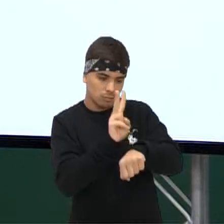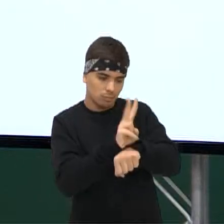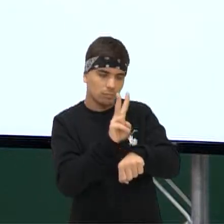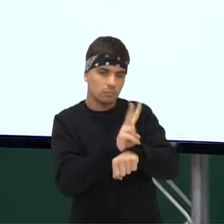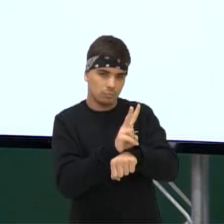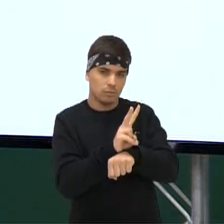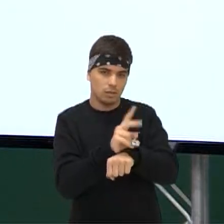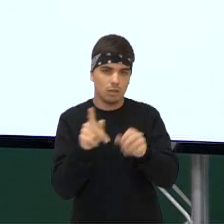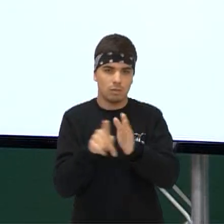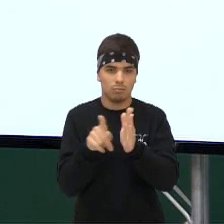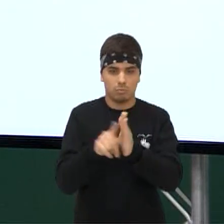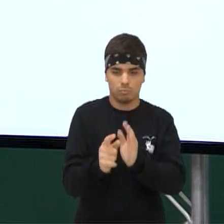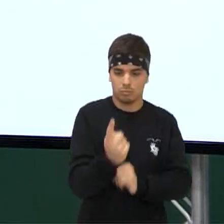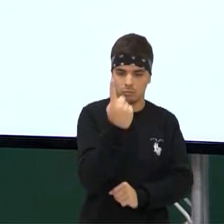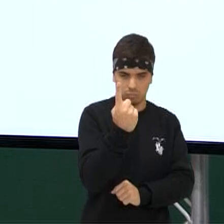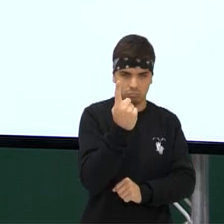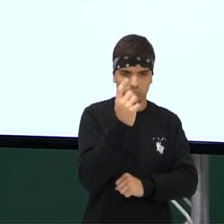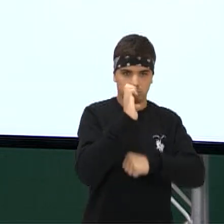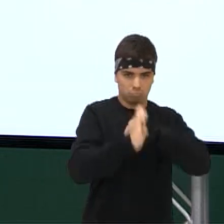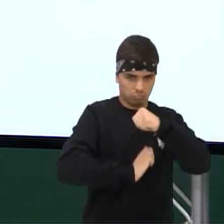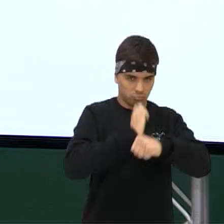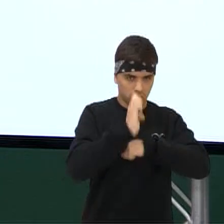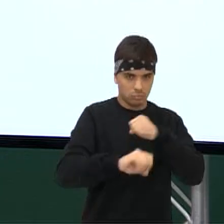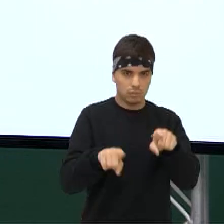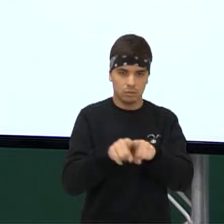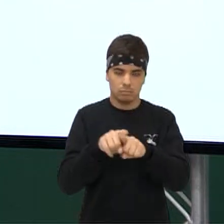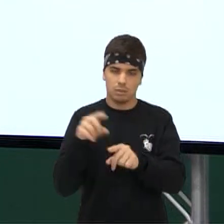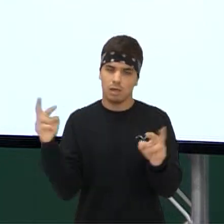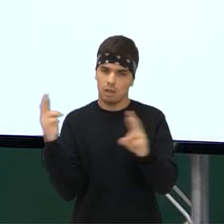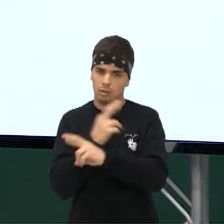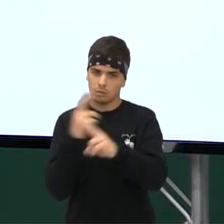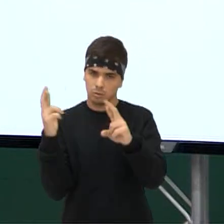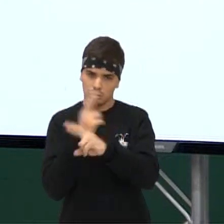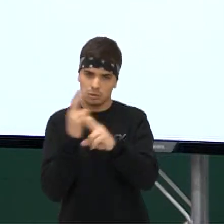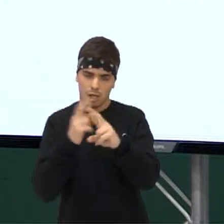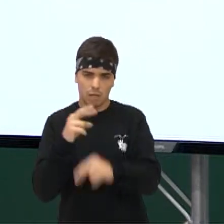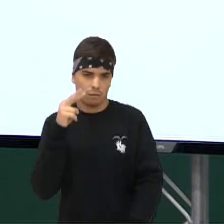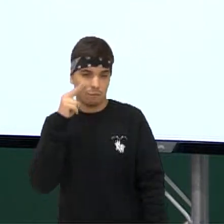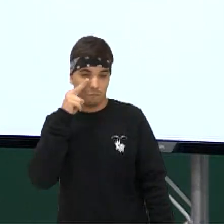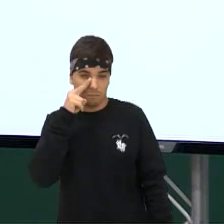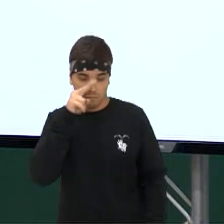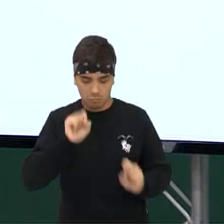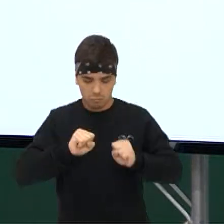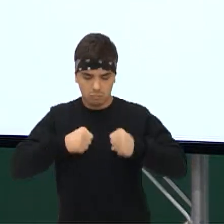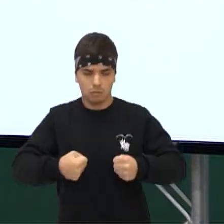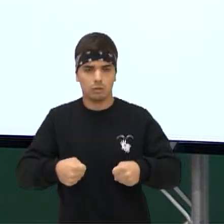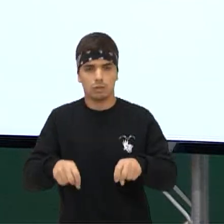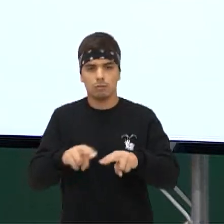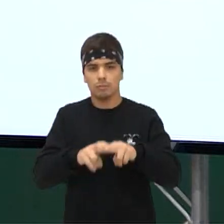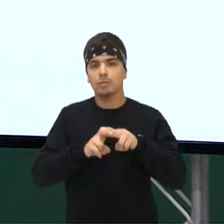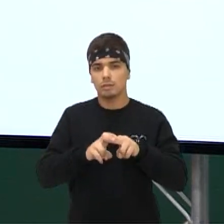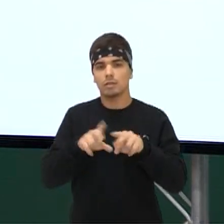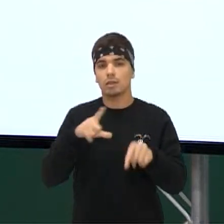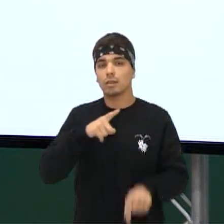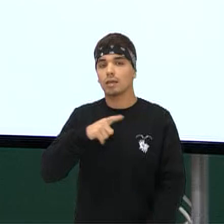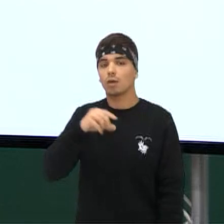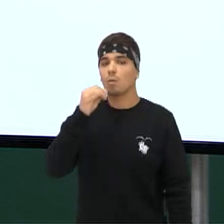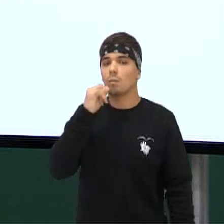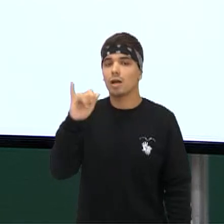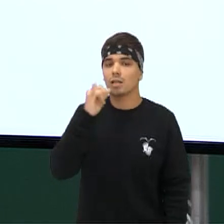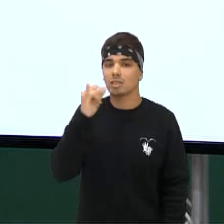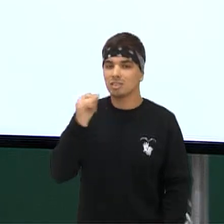oriunda de um campo elétrico Certo? Que tem a ver com a força Certo? Então, isso de alguma forma quer dizer que existe uma energia